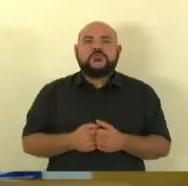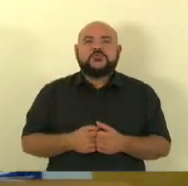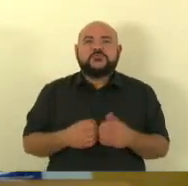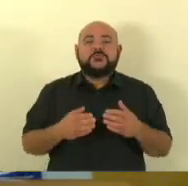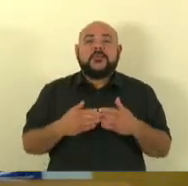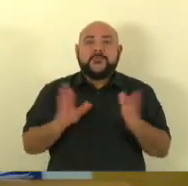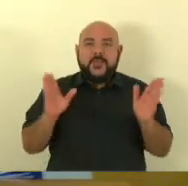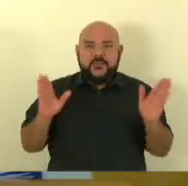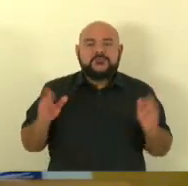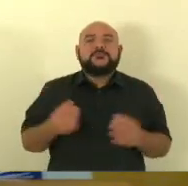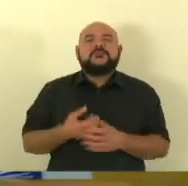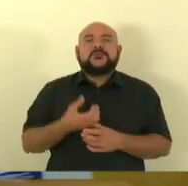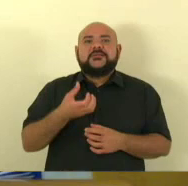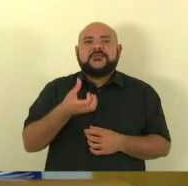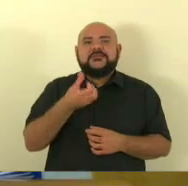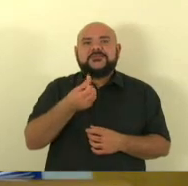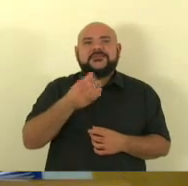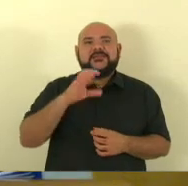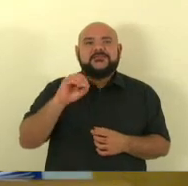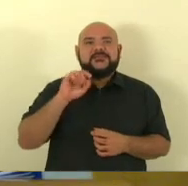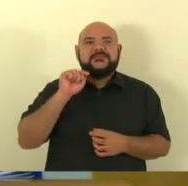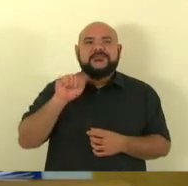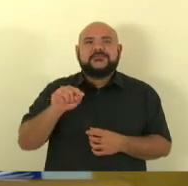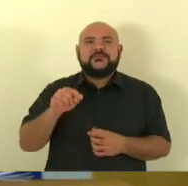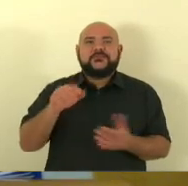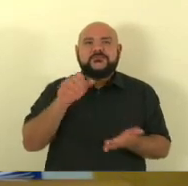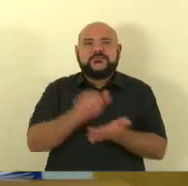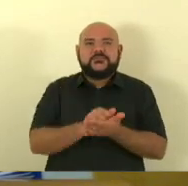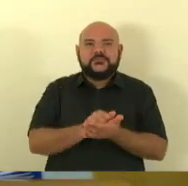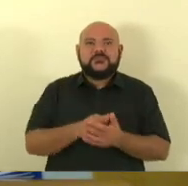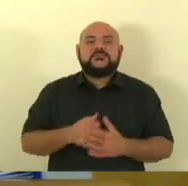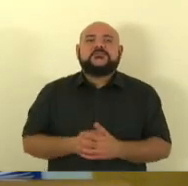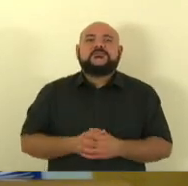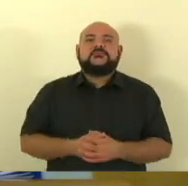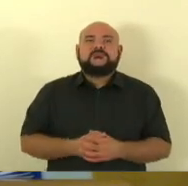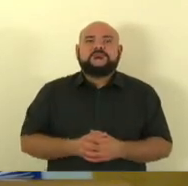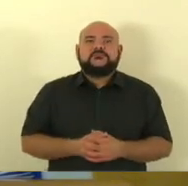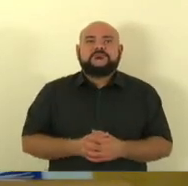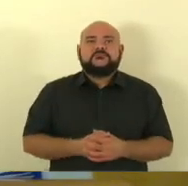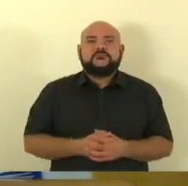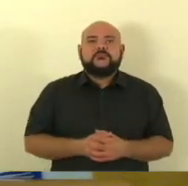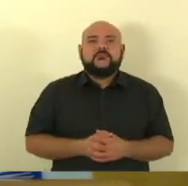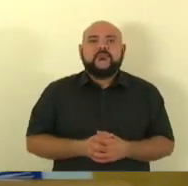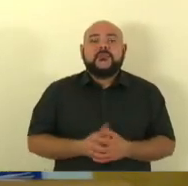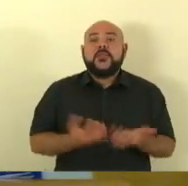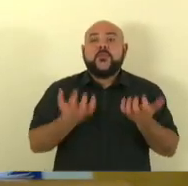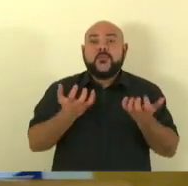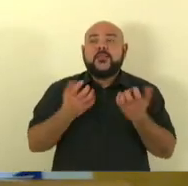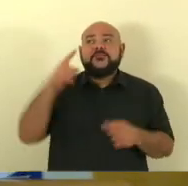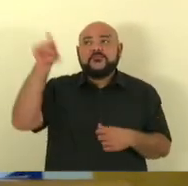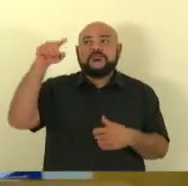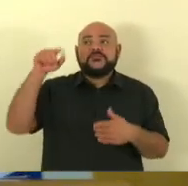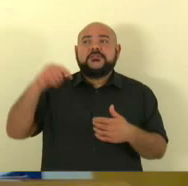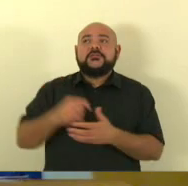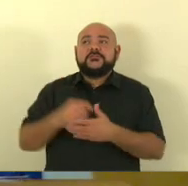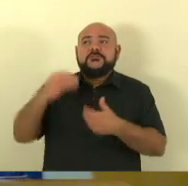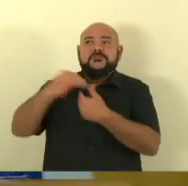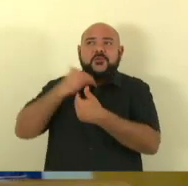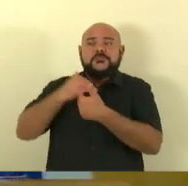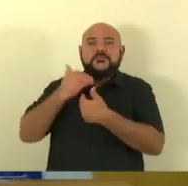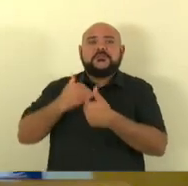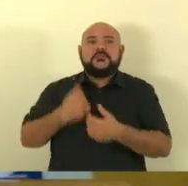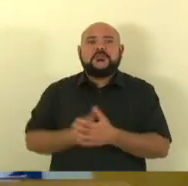aprovados e eu gostaria que o amigo que vocês pudesse aí me orientar foram